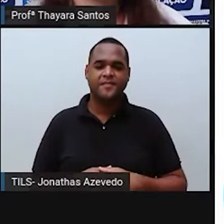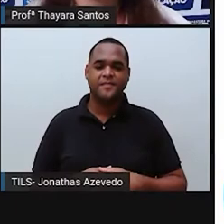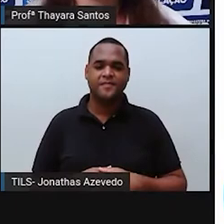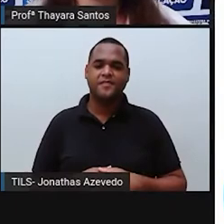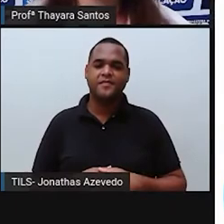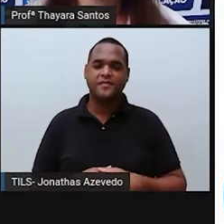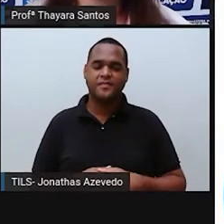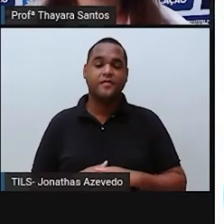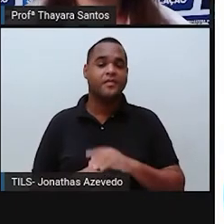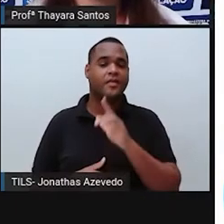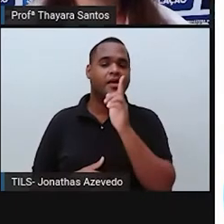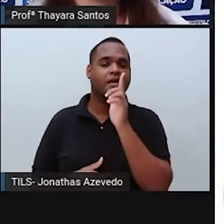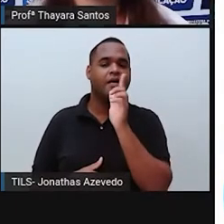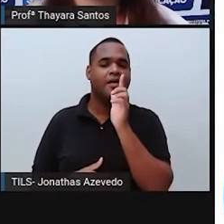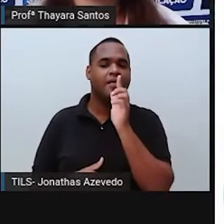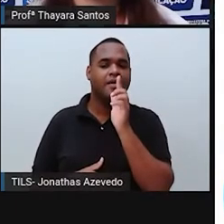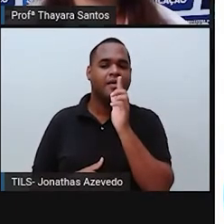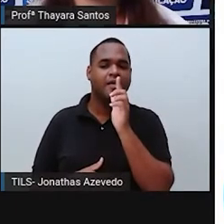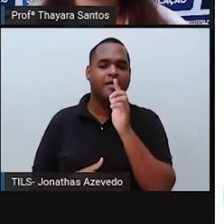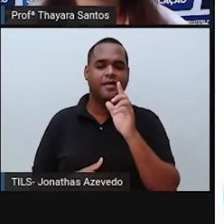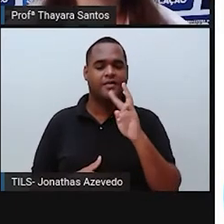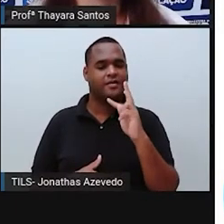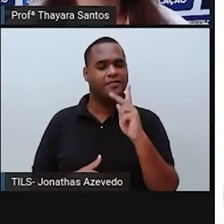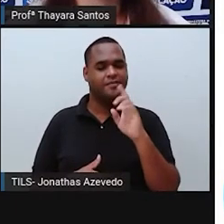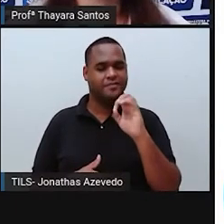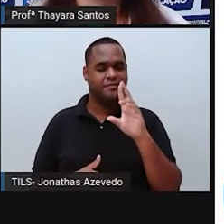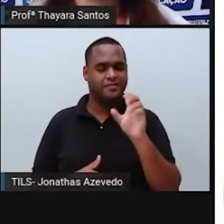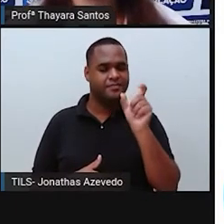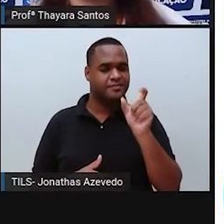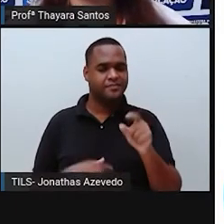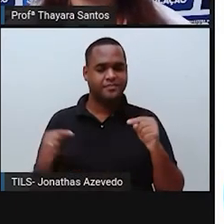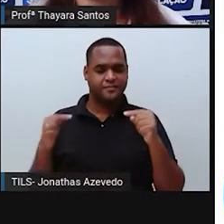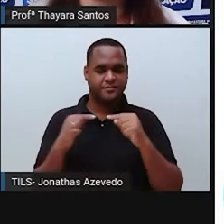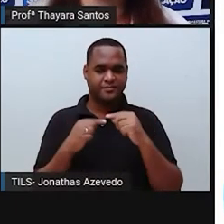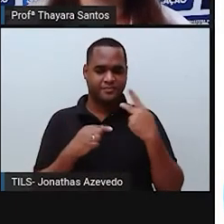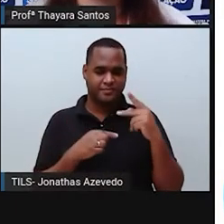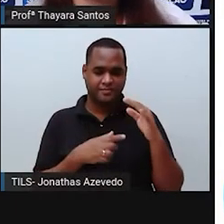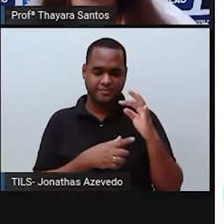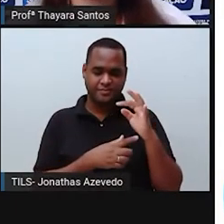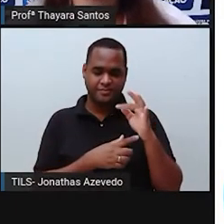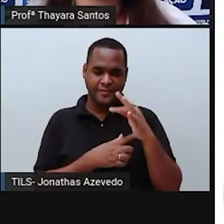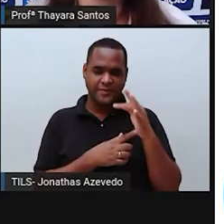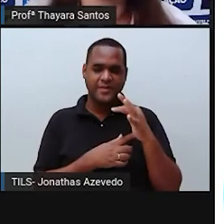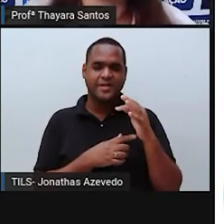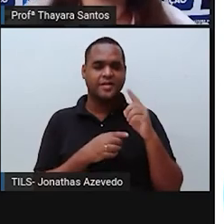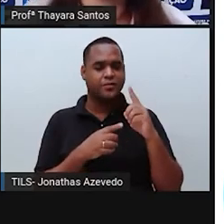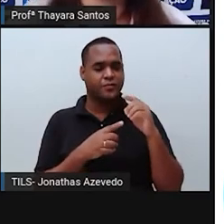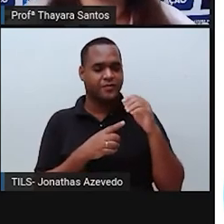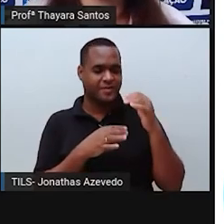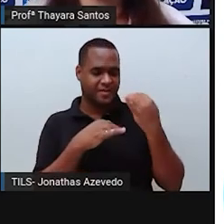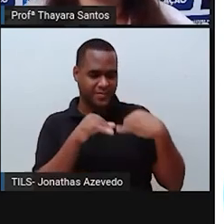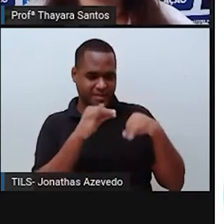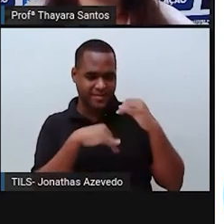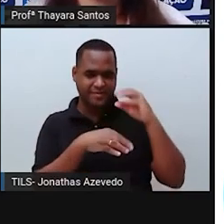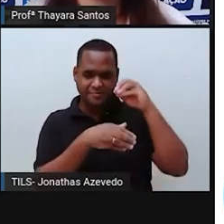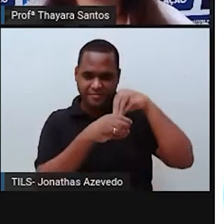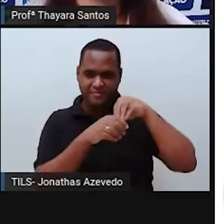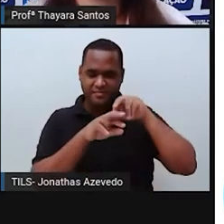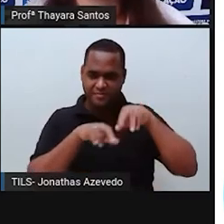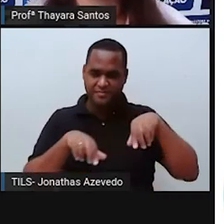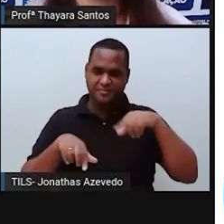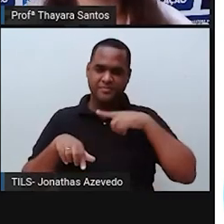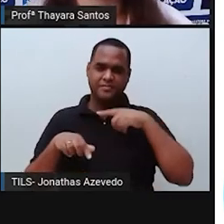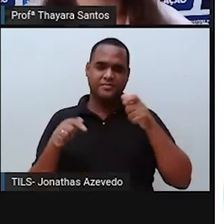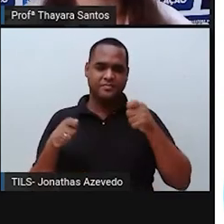A água, ela tem características físicas e químicas diferentes a depender do ambiente. A gente pode pensar o